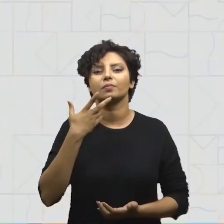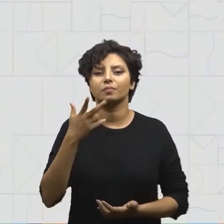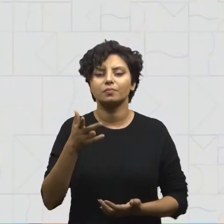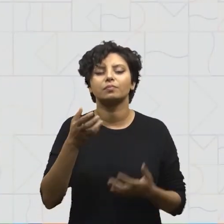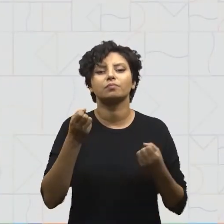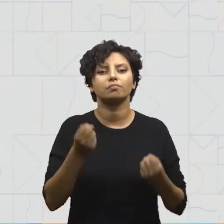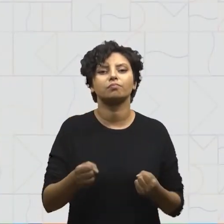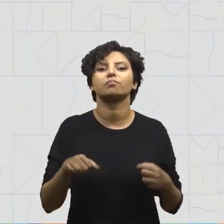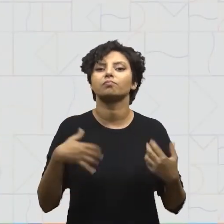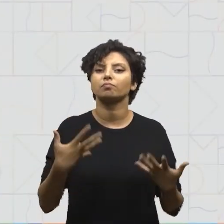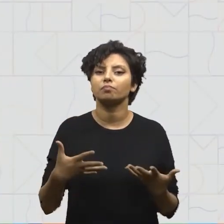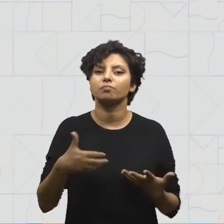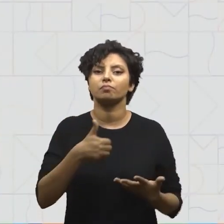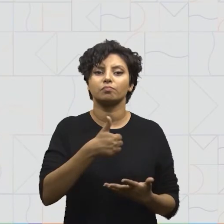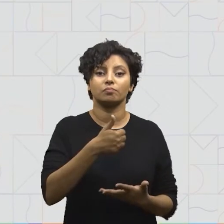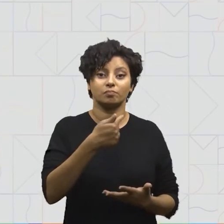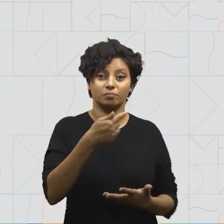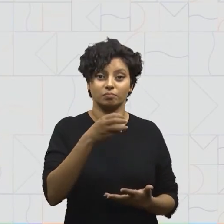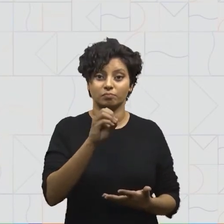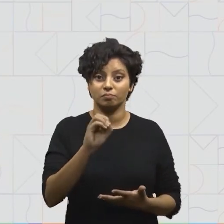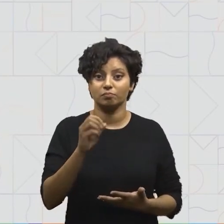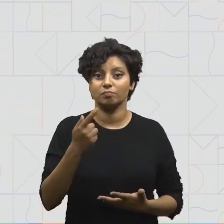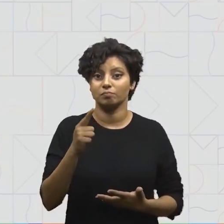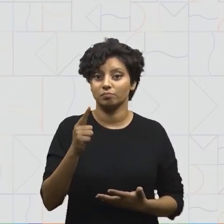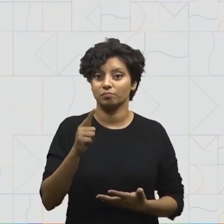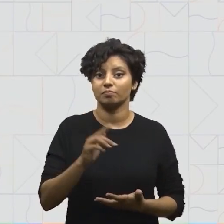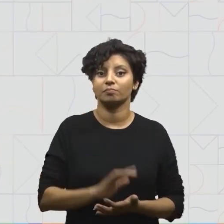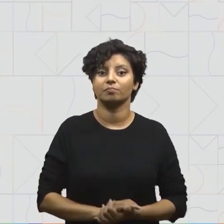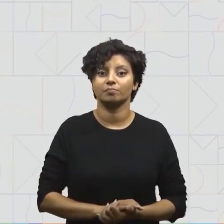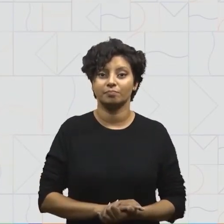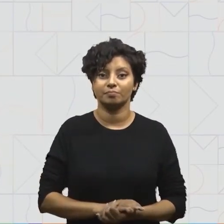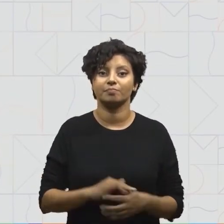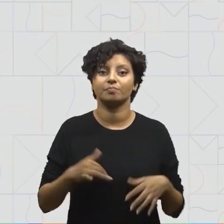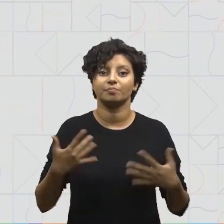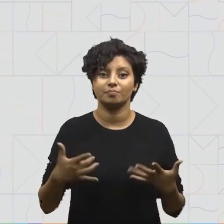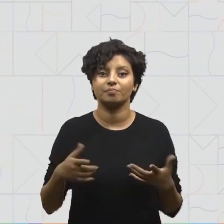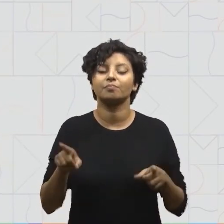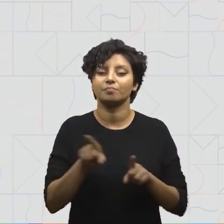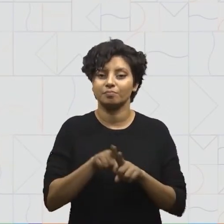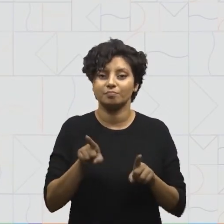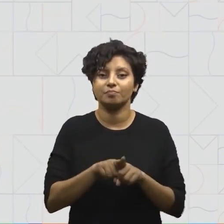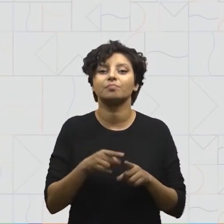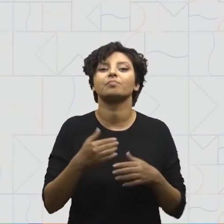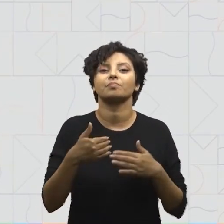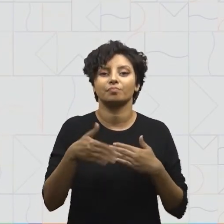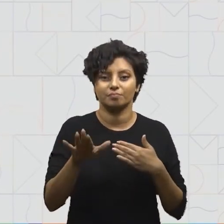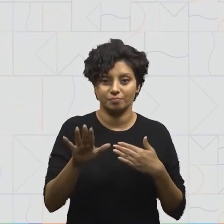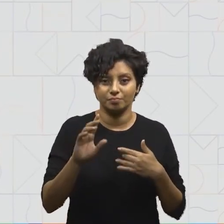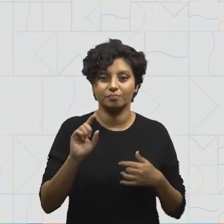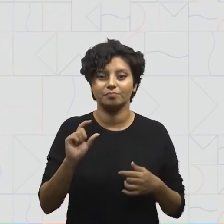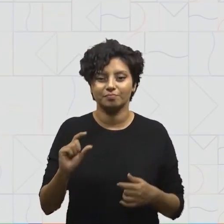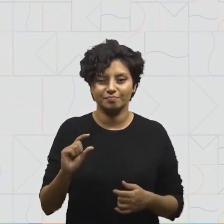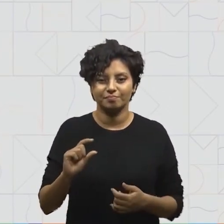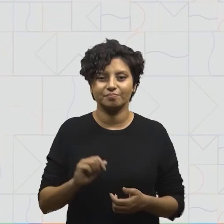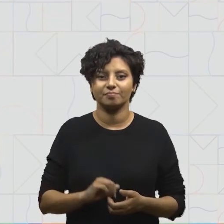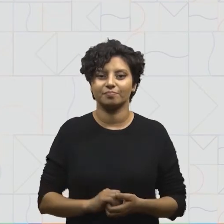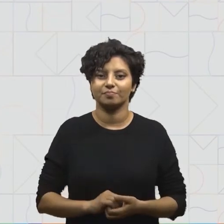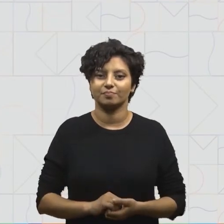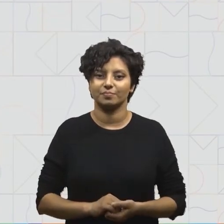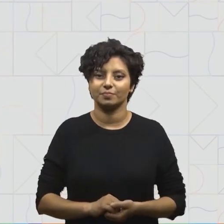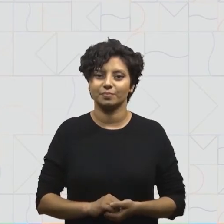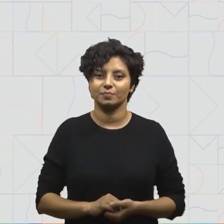disse que ela pesava 70 gramas. Então, também passei longe do resultado.